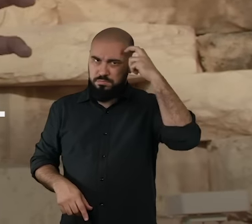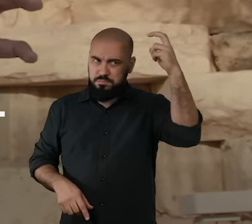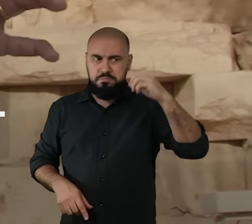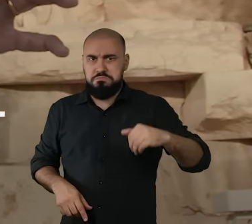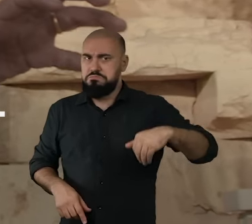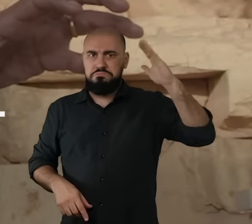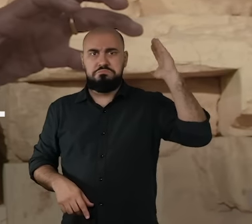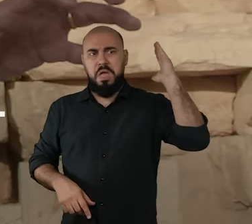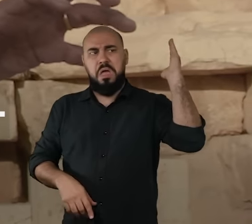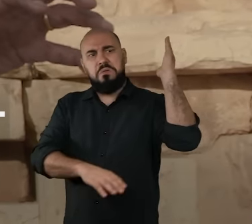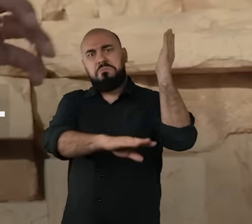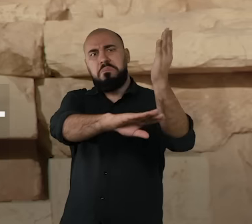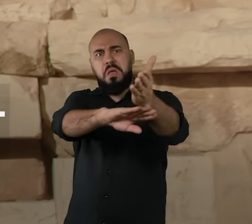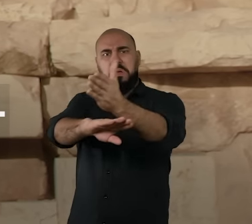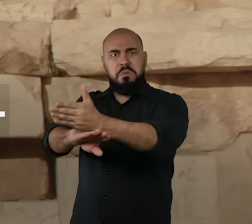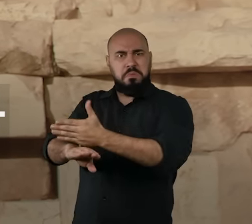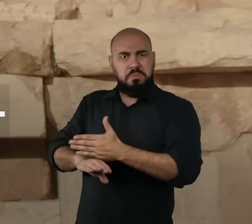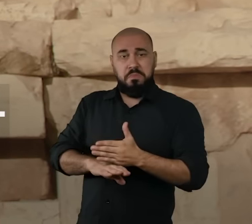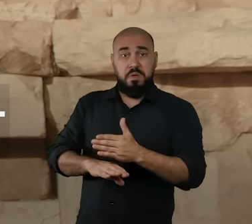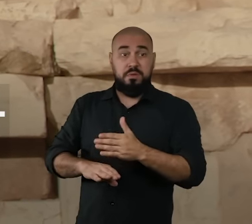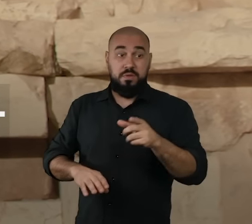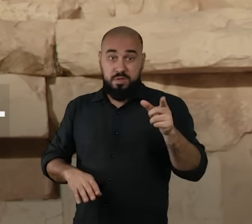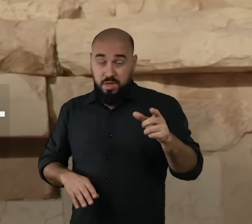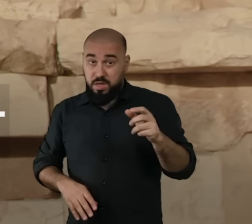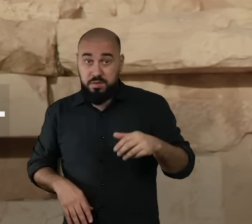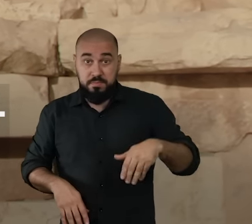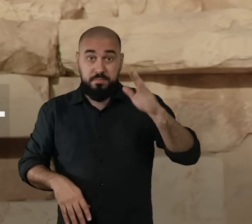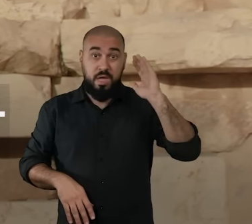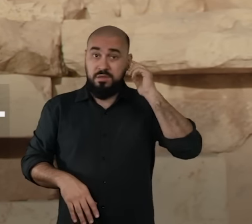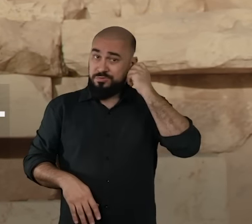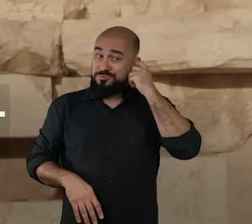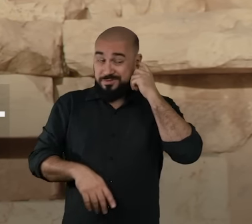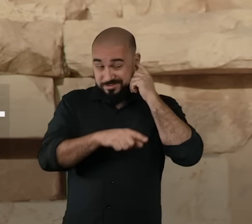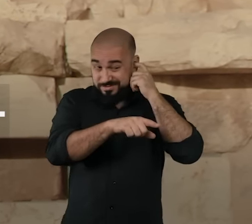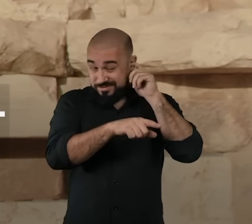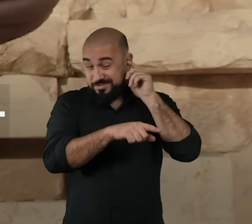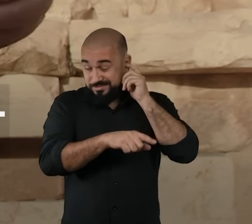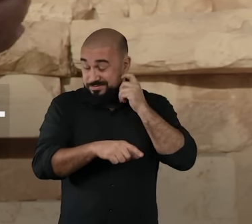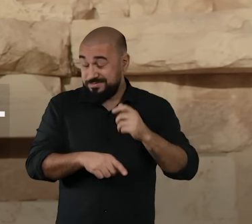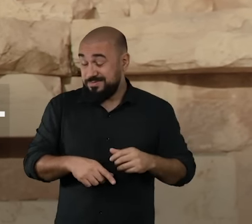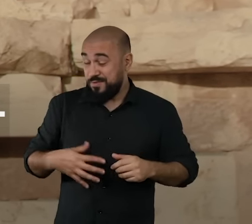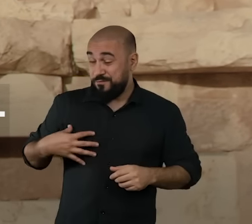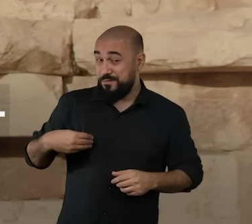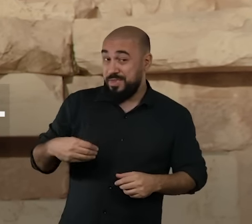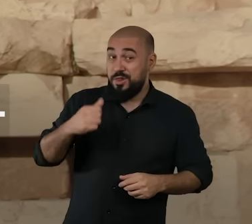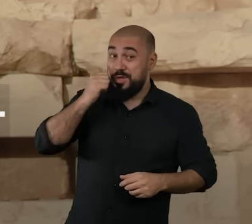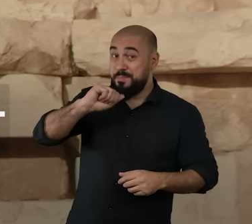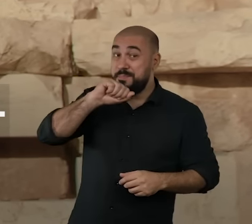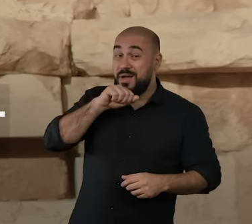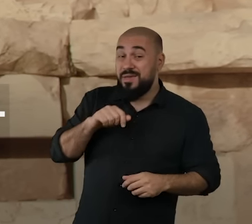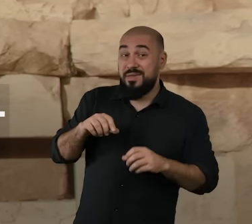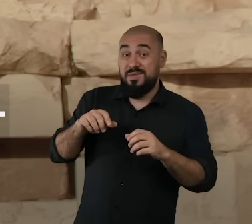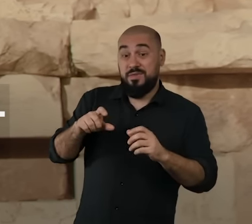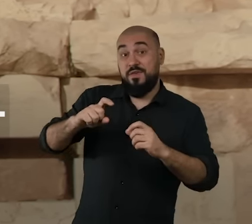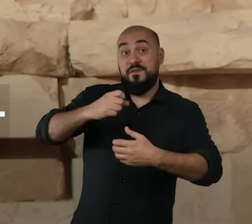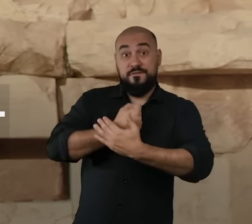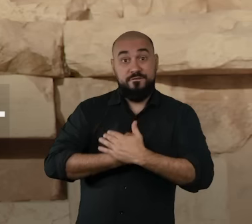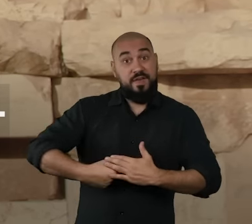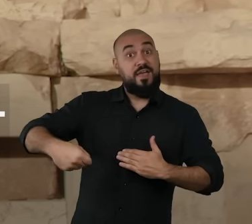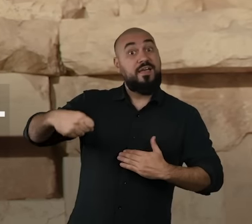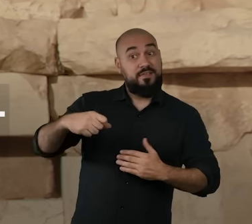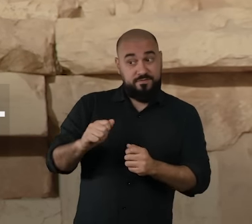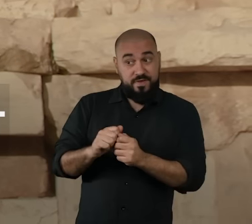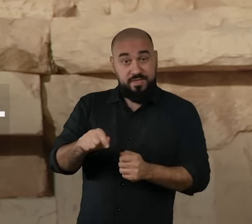ao mesmo tempo, profundo e simples. Sócrates, por ser filho de uma parteira, chamava todo o seu ensino de